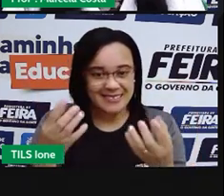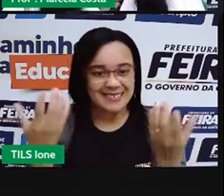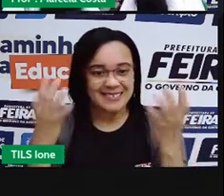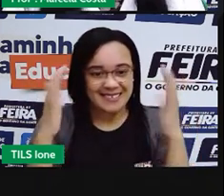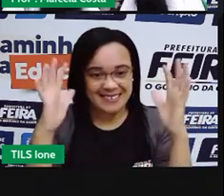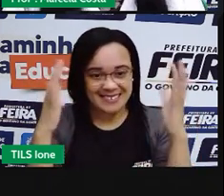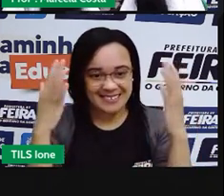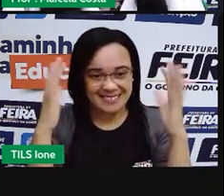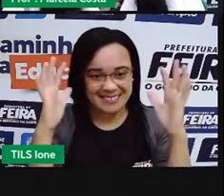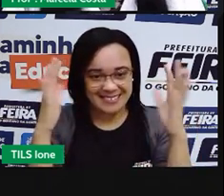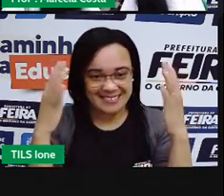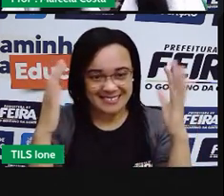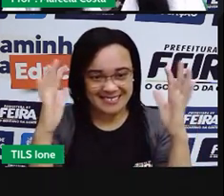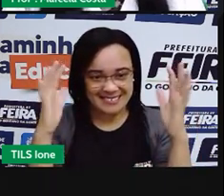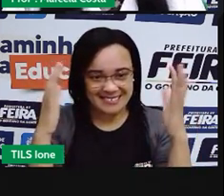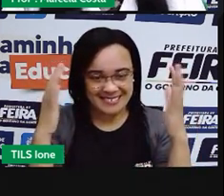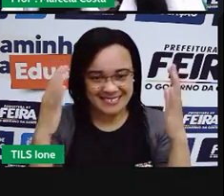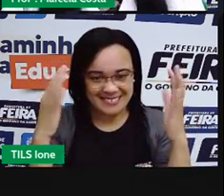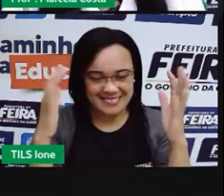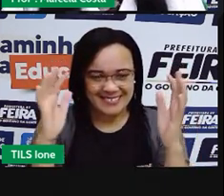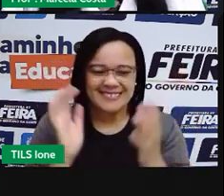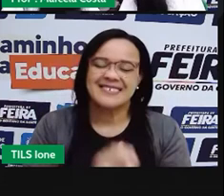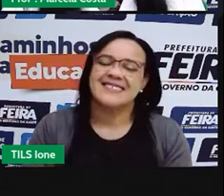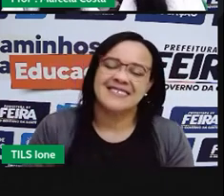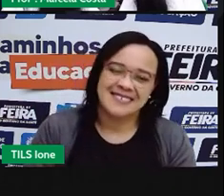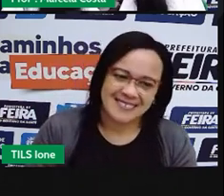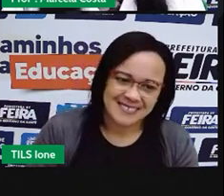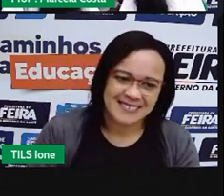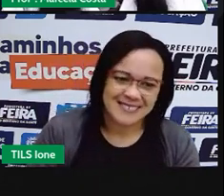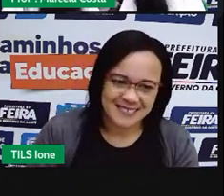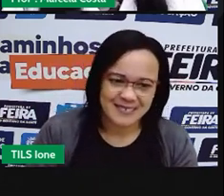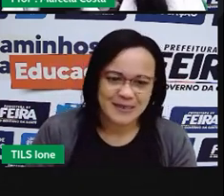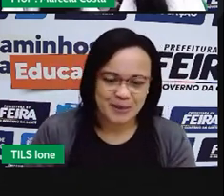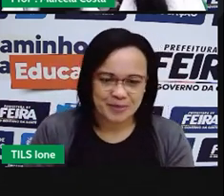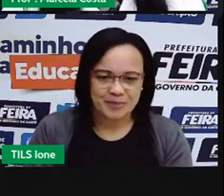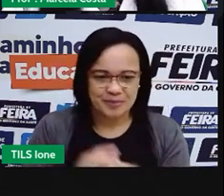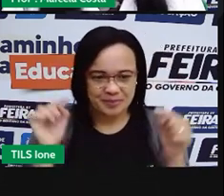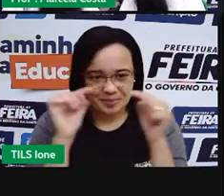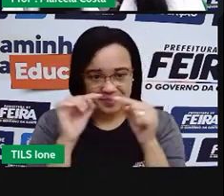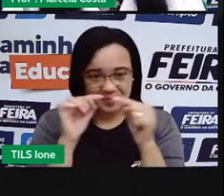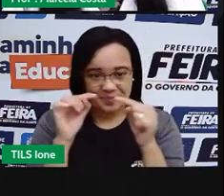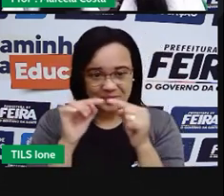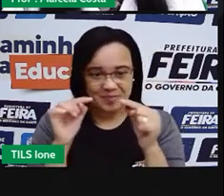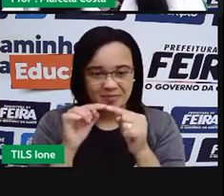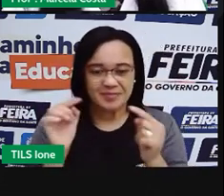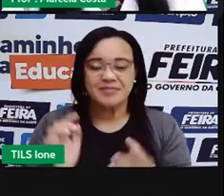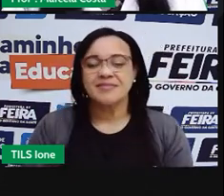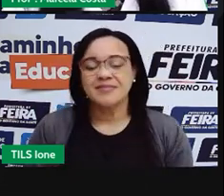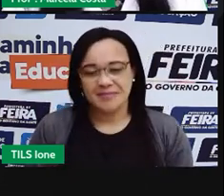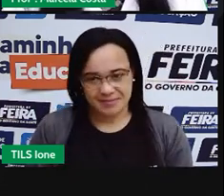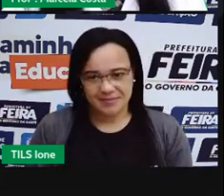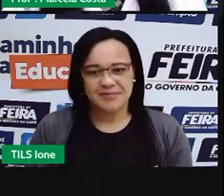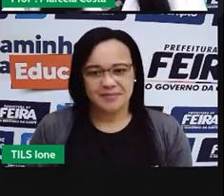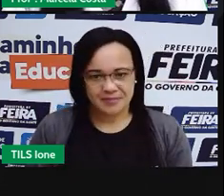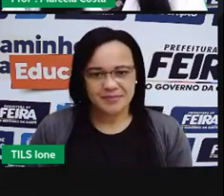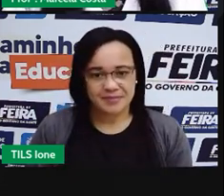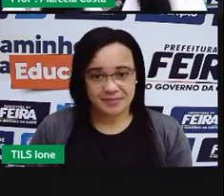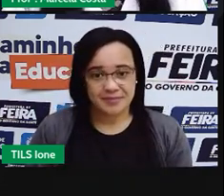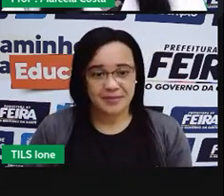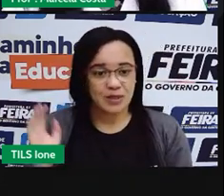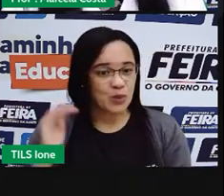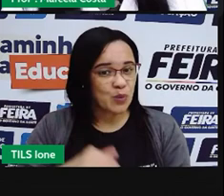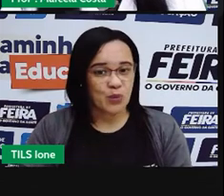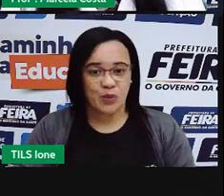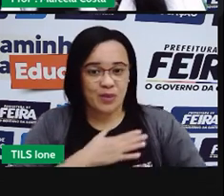Olha aqui. Esquênito negativo, espelha, armado, amareira. E, por último,